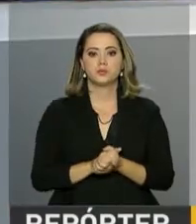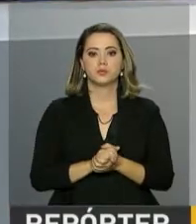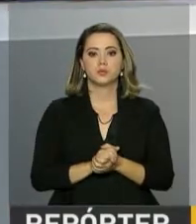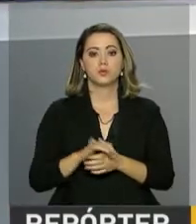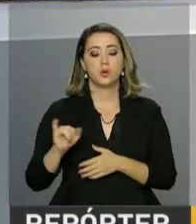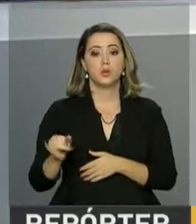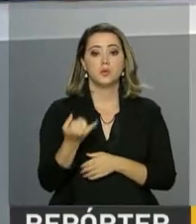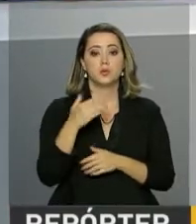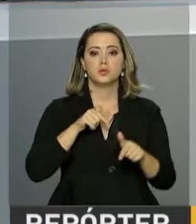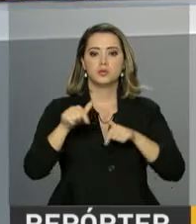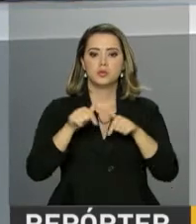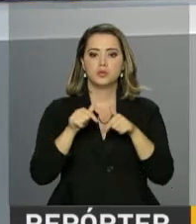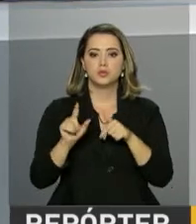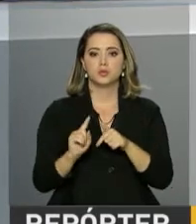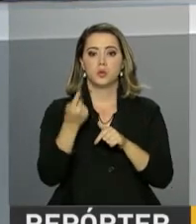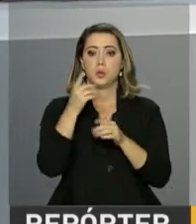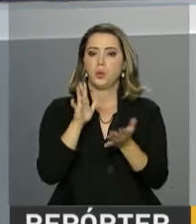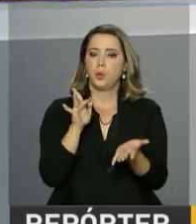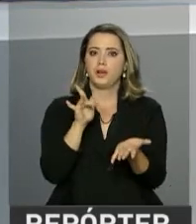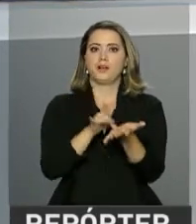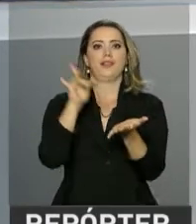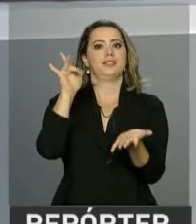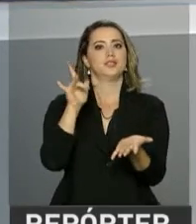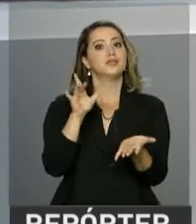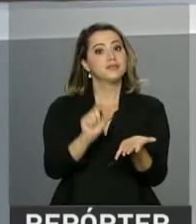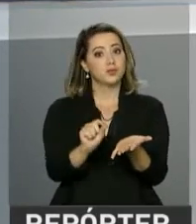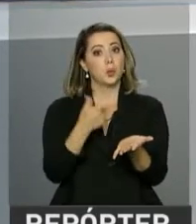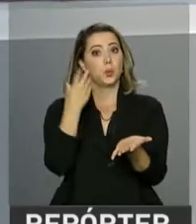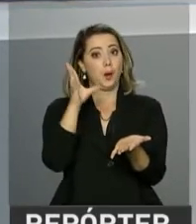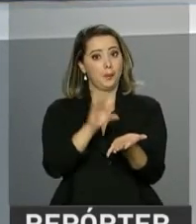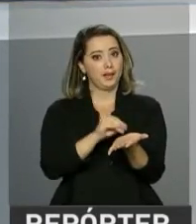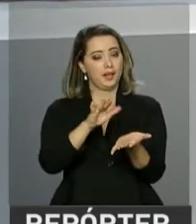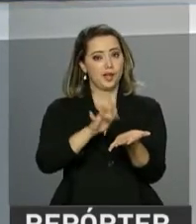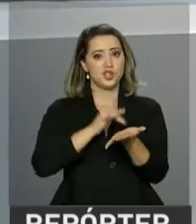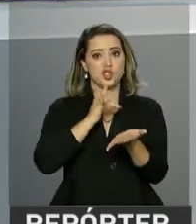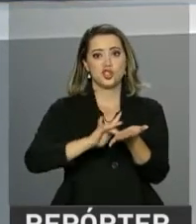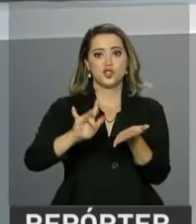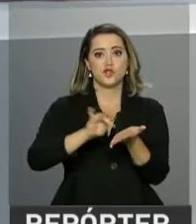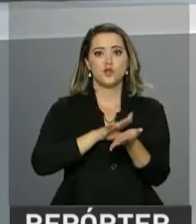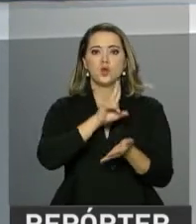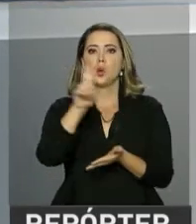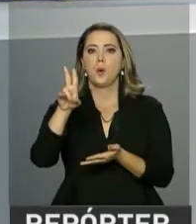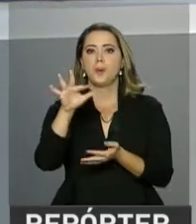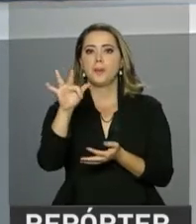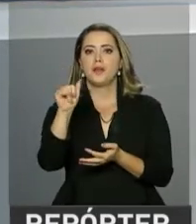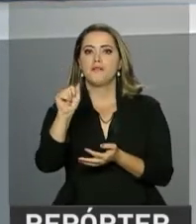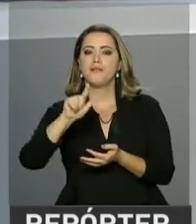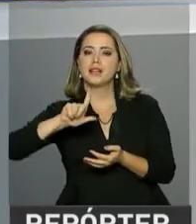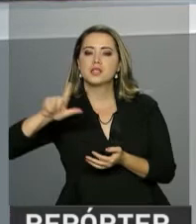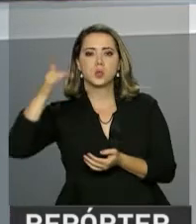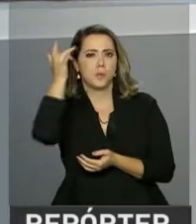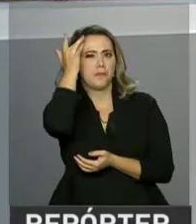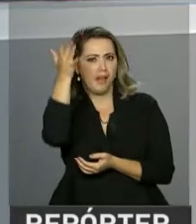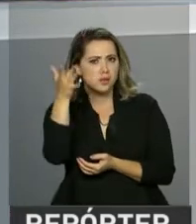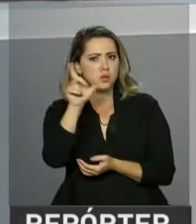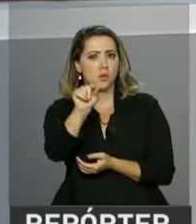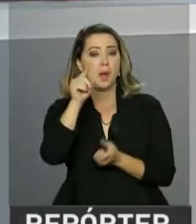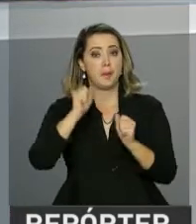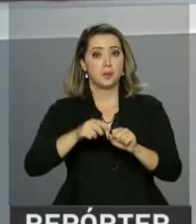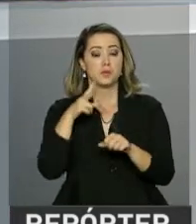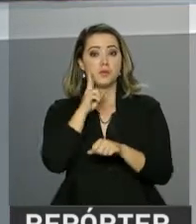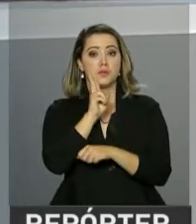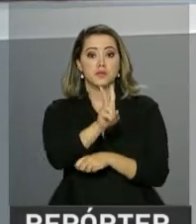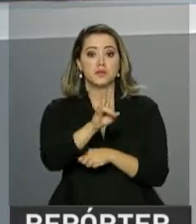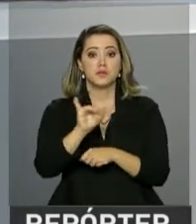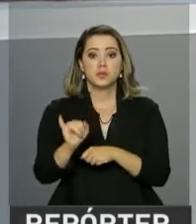Oportunidades de emprego em um clique. Com o aplicativo Cinefácil do Ministério do Trabalho, vai ser possível consultar vagas em